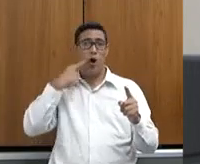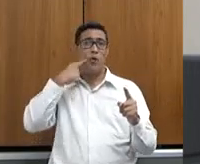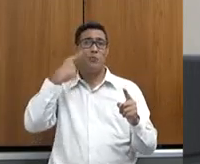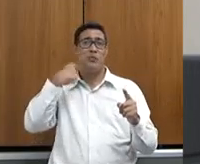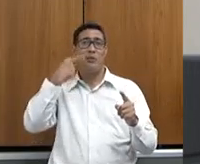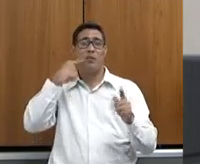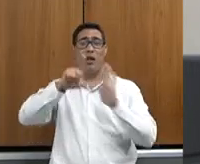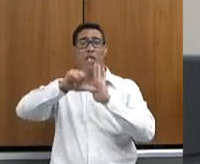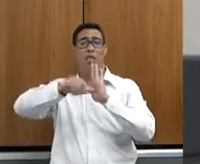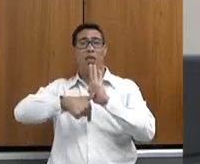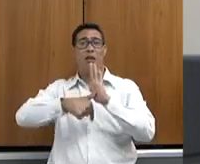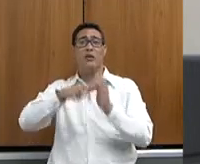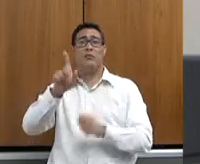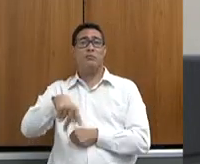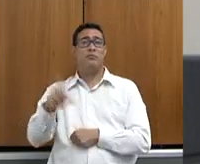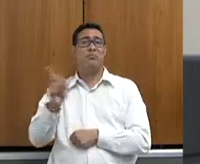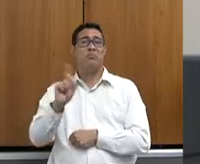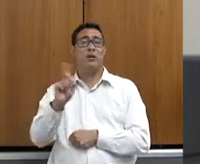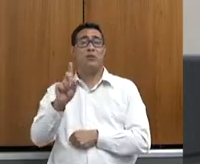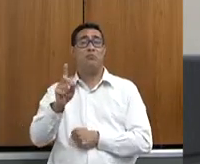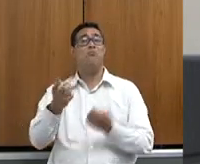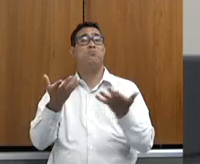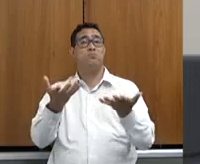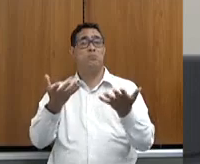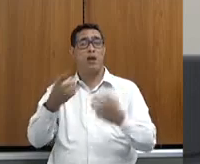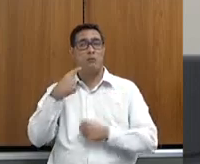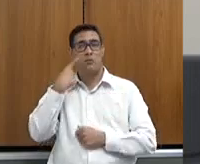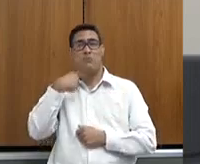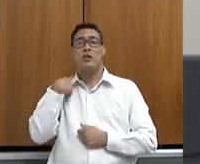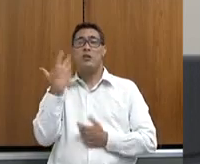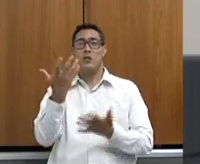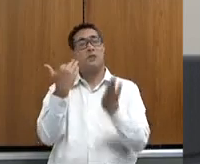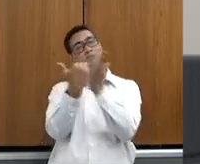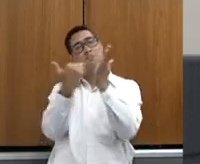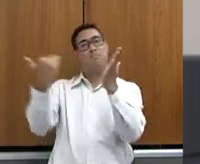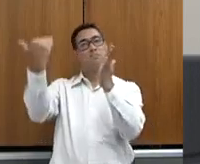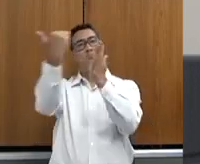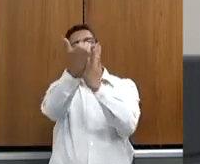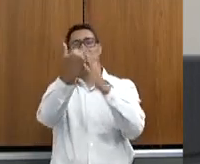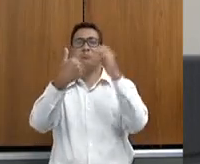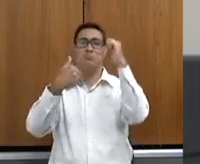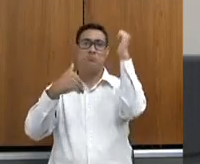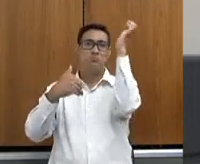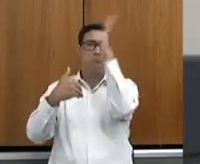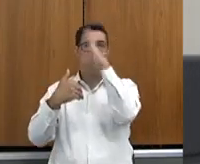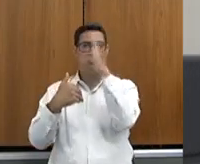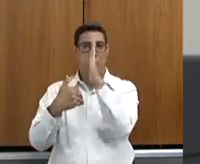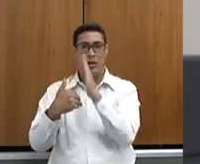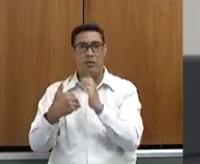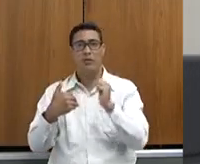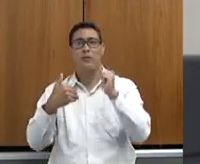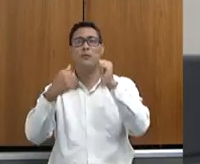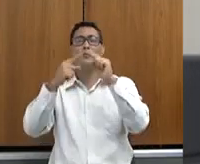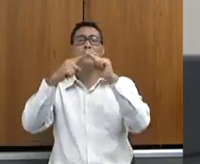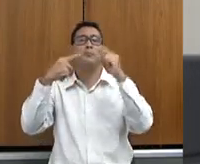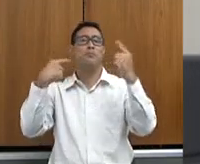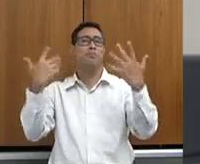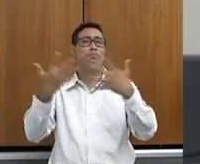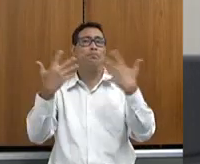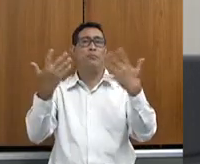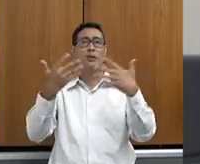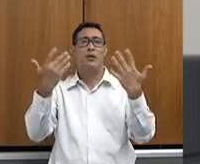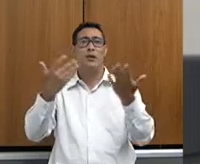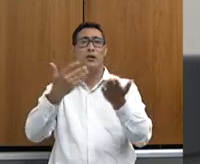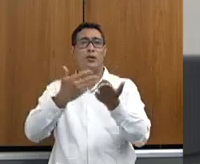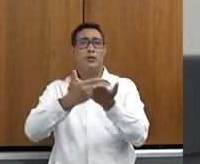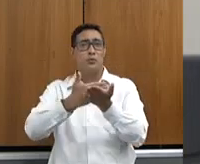como alguém que estava querendo deixar o Brasil das commodities, o Brasil, talvez, do início